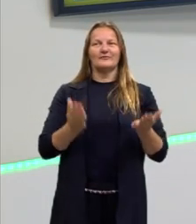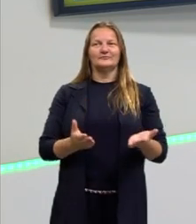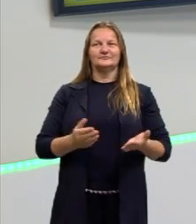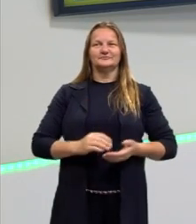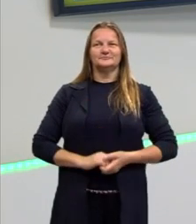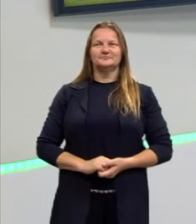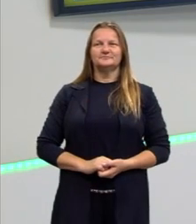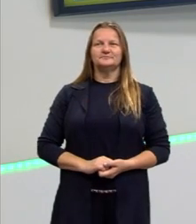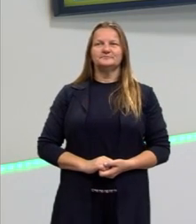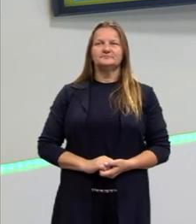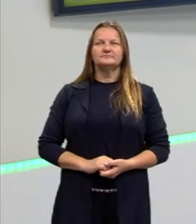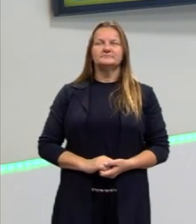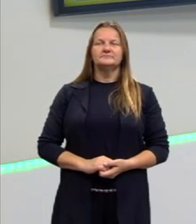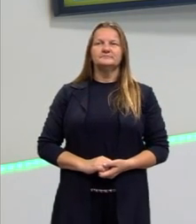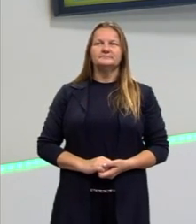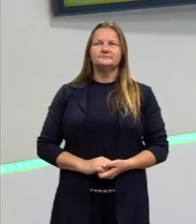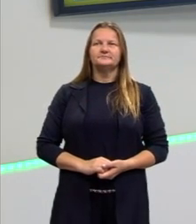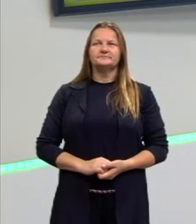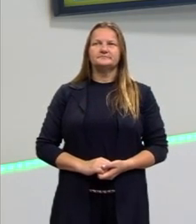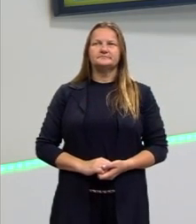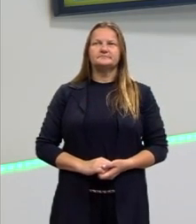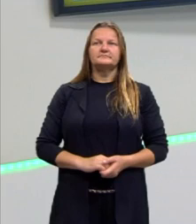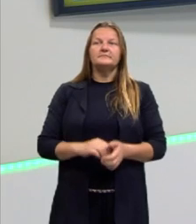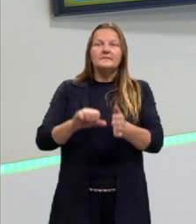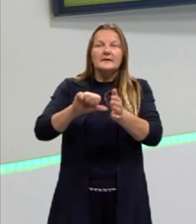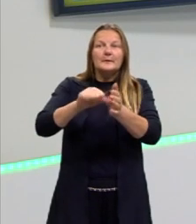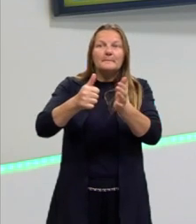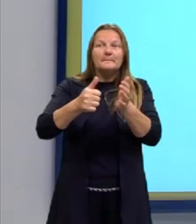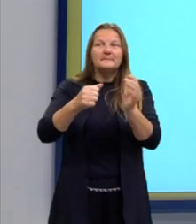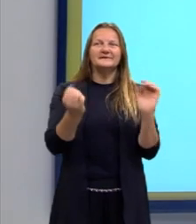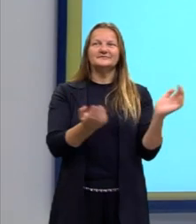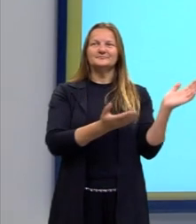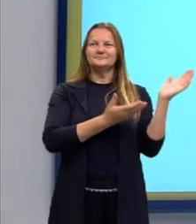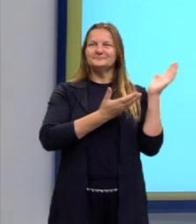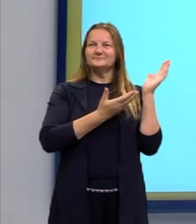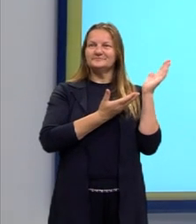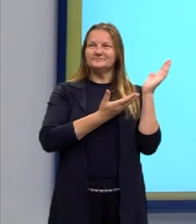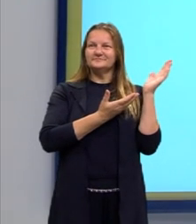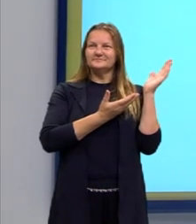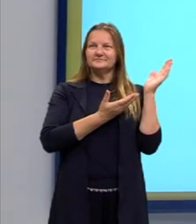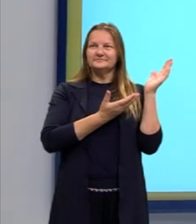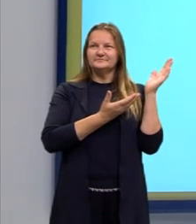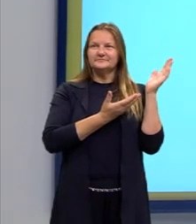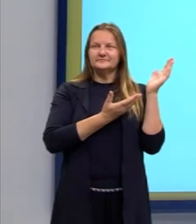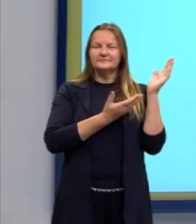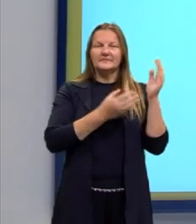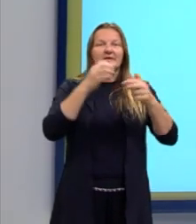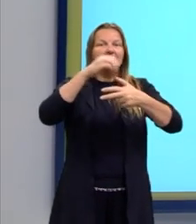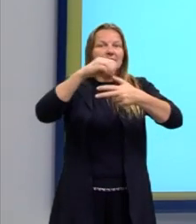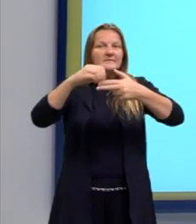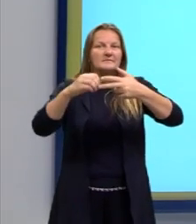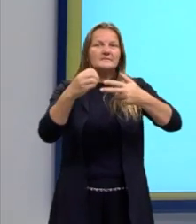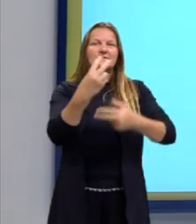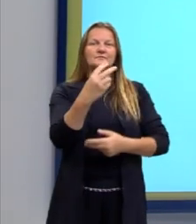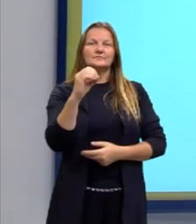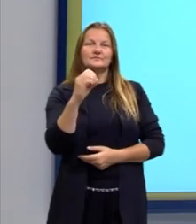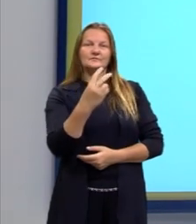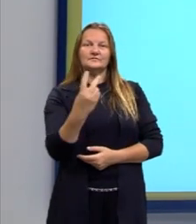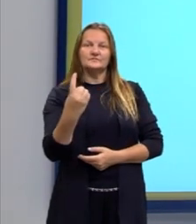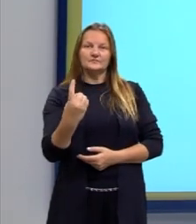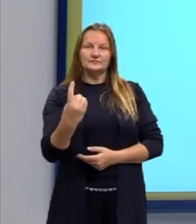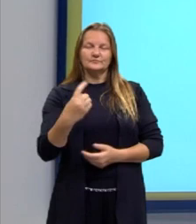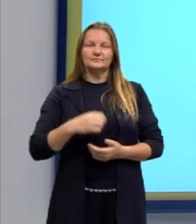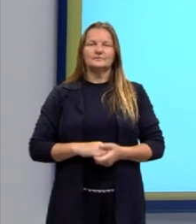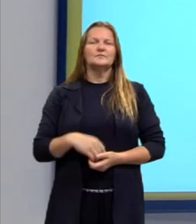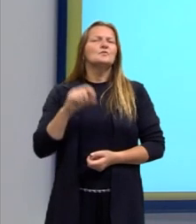Então, vamos lá, gente. Eu trouxe a primeira questão do Enem de 2021. E a questão diz o